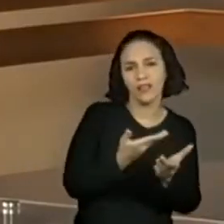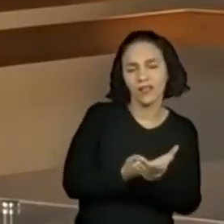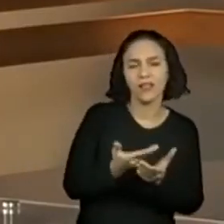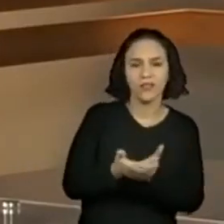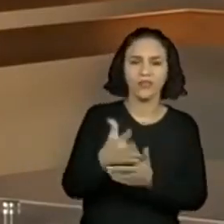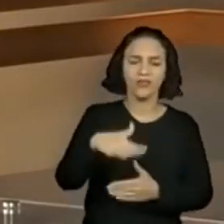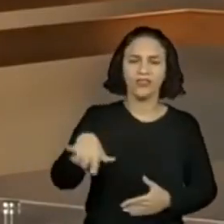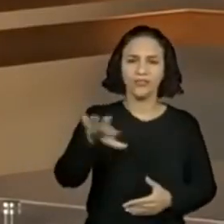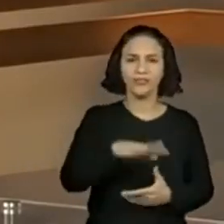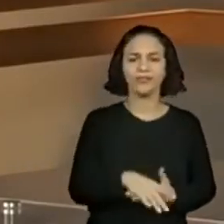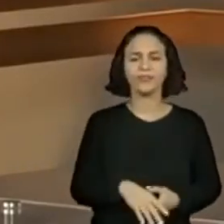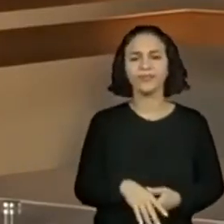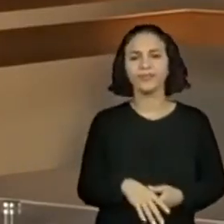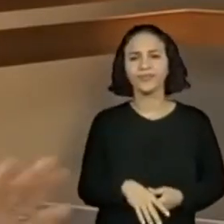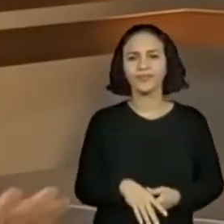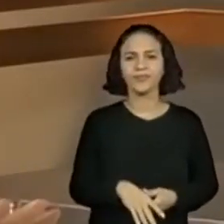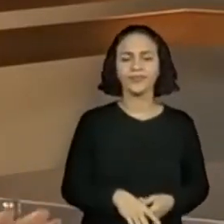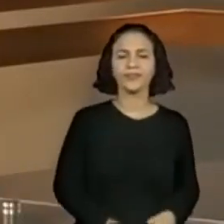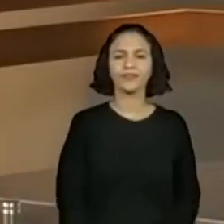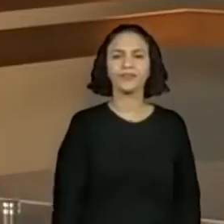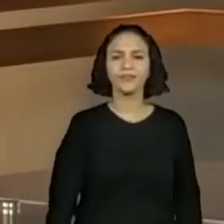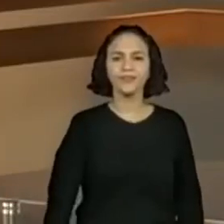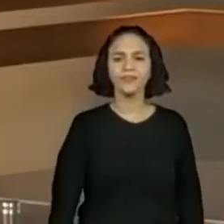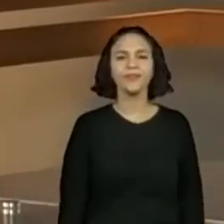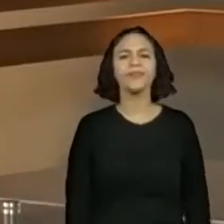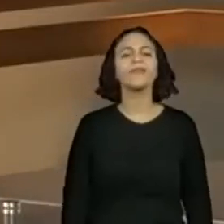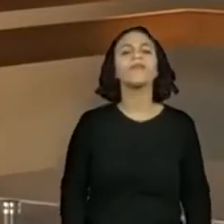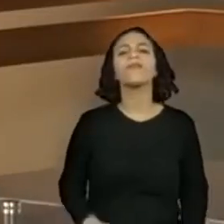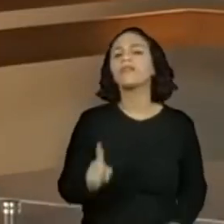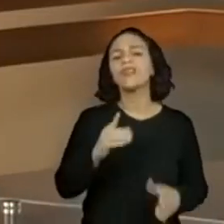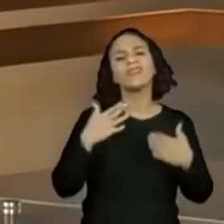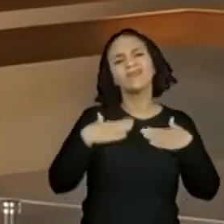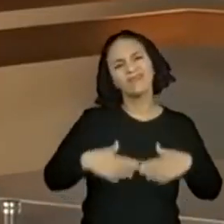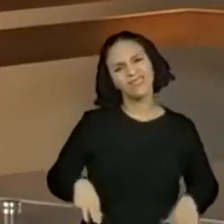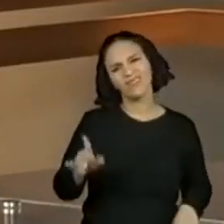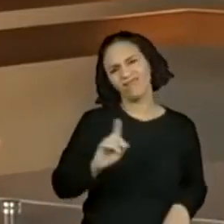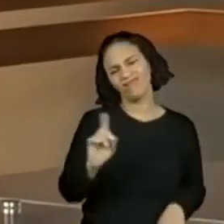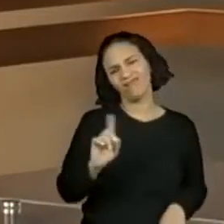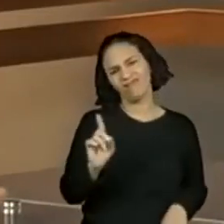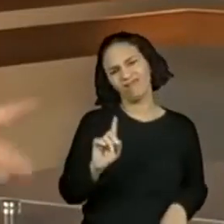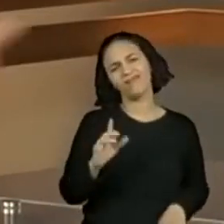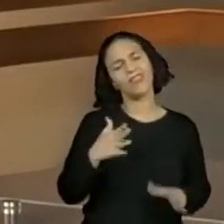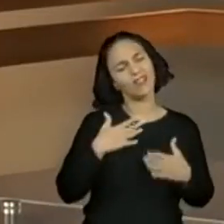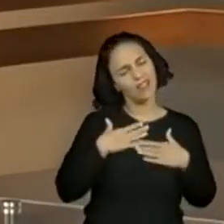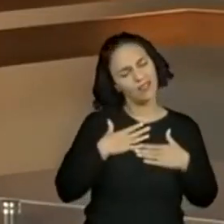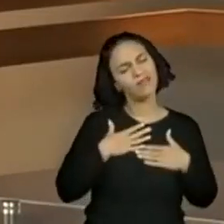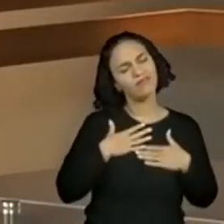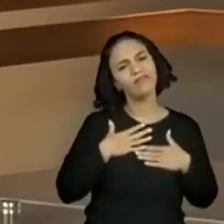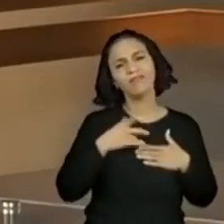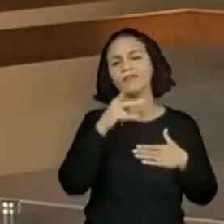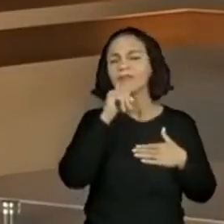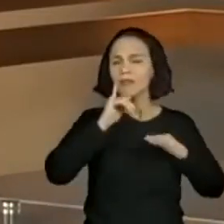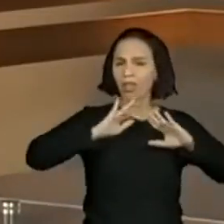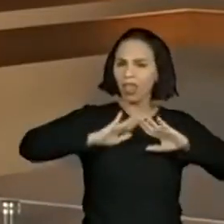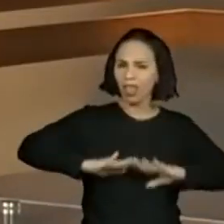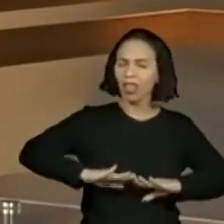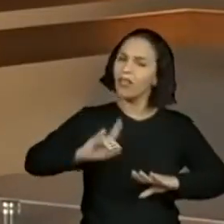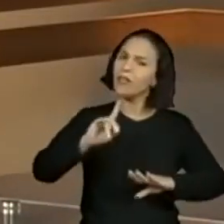de um modo geral. Então eu quero dizer para vocês, não desanime. Primeiro que tudo isso vai passar. E segundo, vocês estão aqui